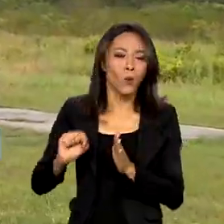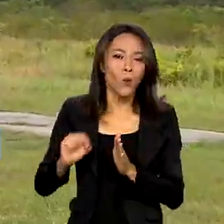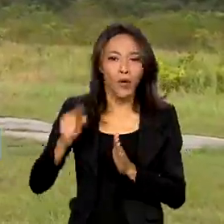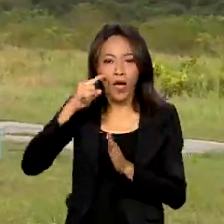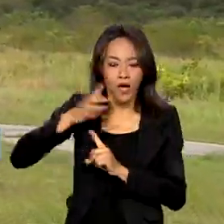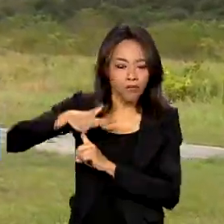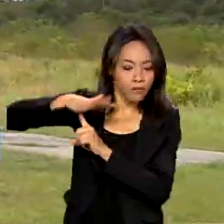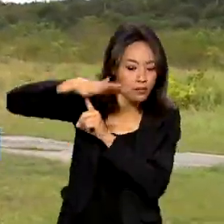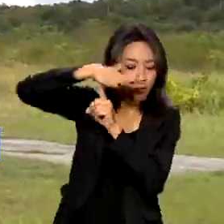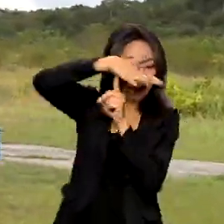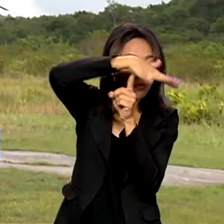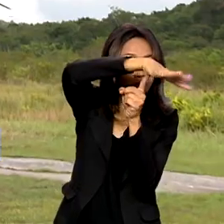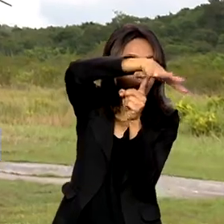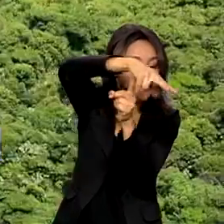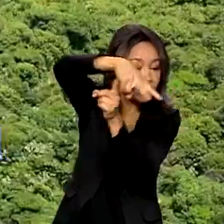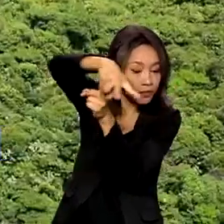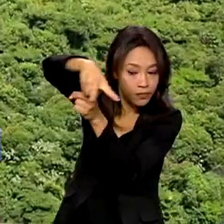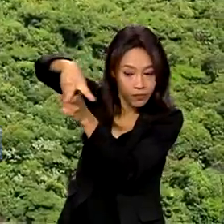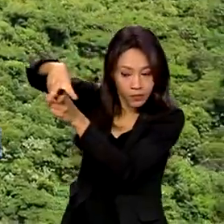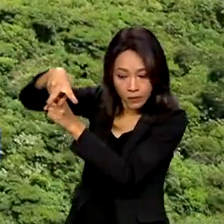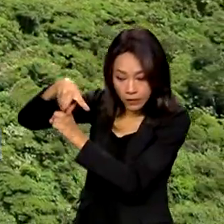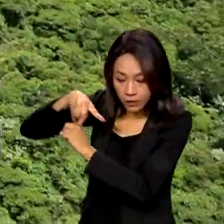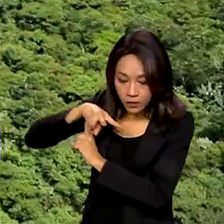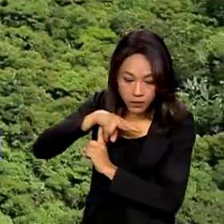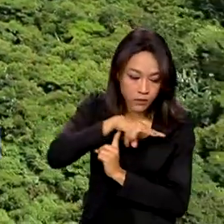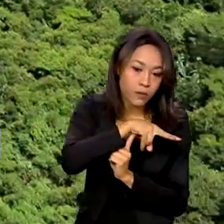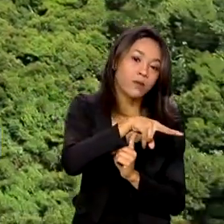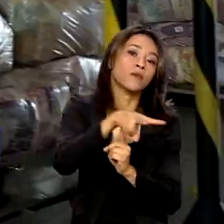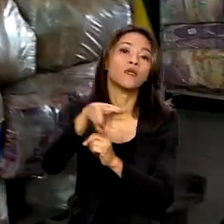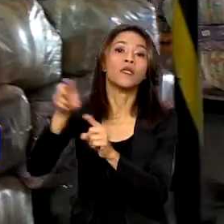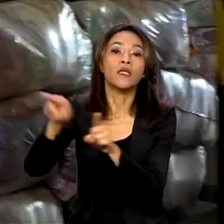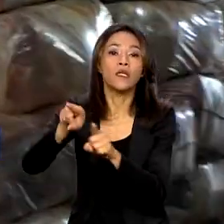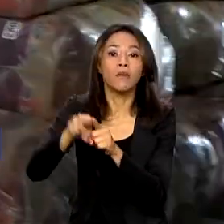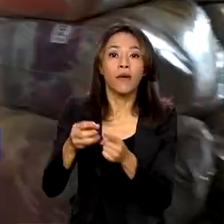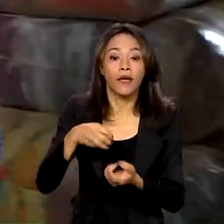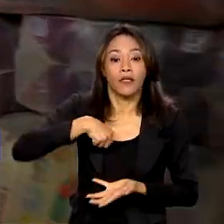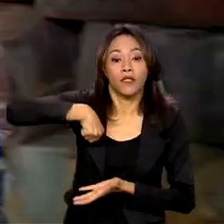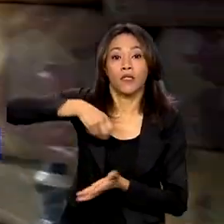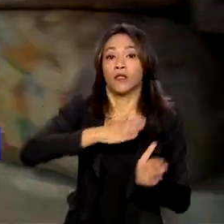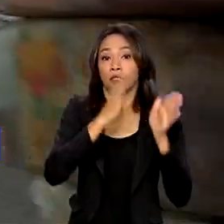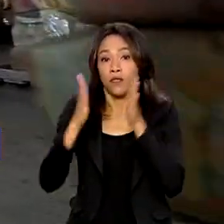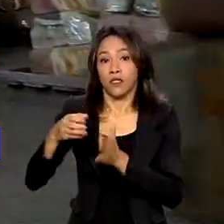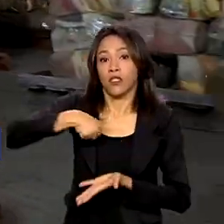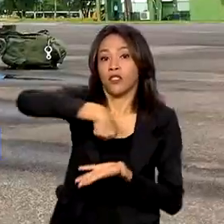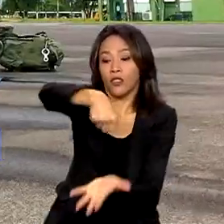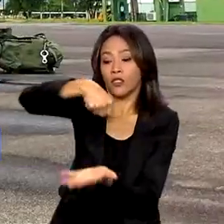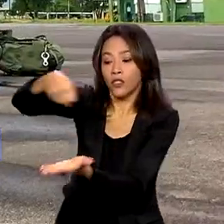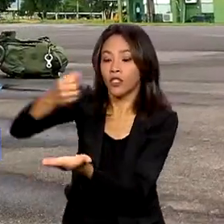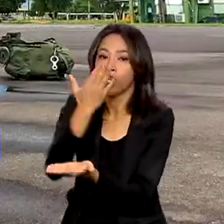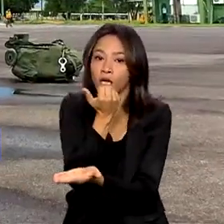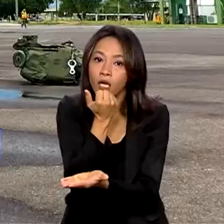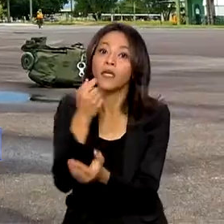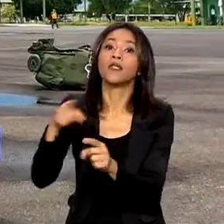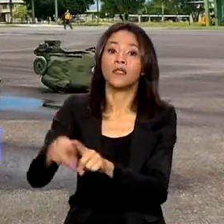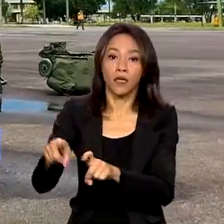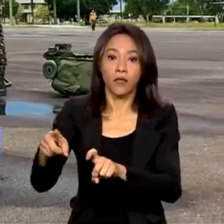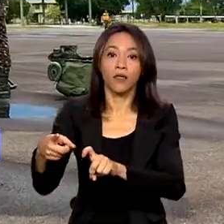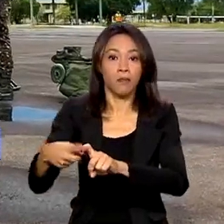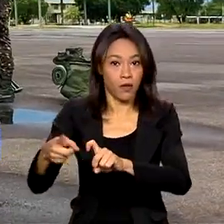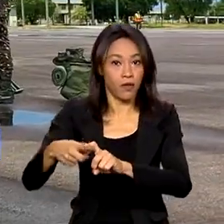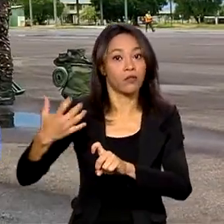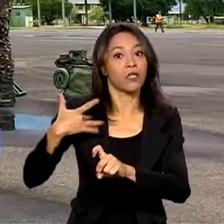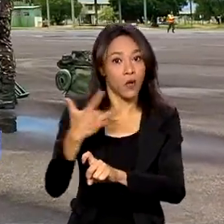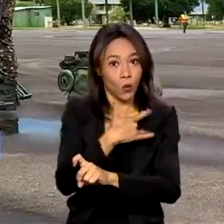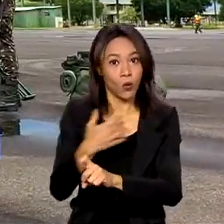aéreo próximo a terras indígenas e reforçar a logística de distribuição de alimentos e serviços de saúde. A Polícia Federal, o